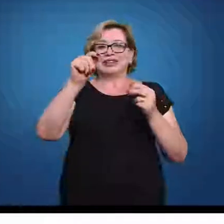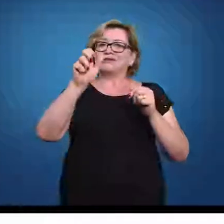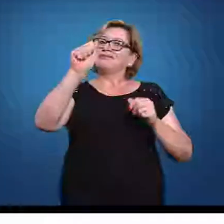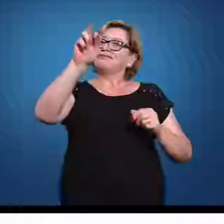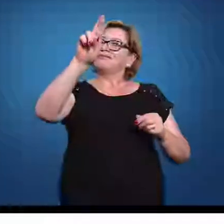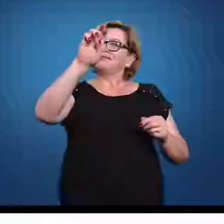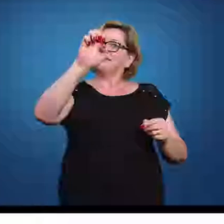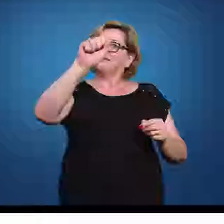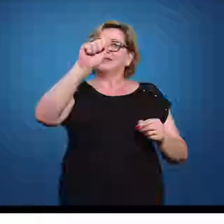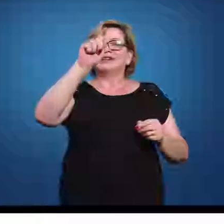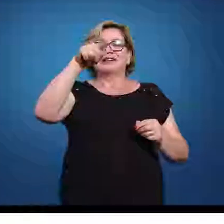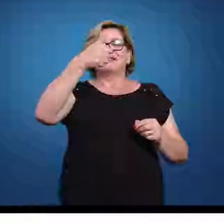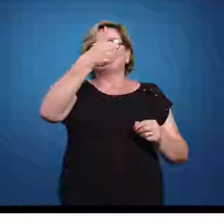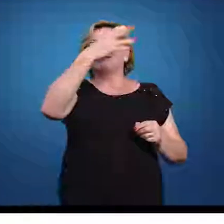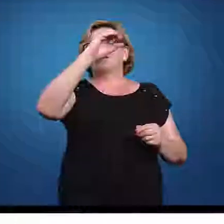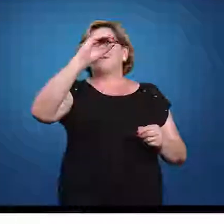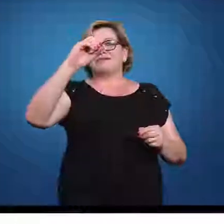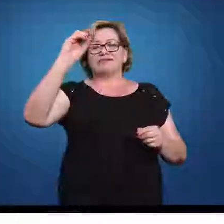a área total 100%.